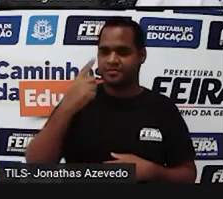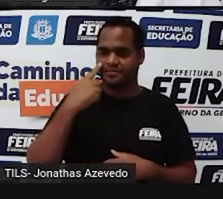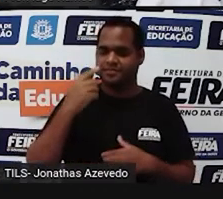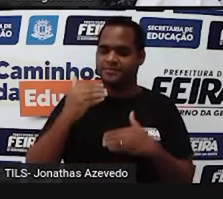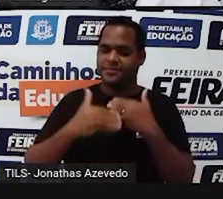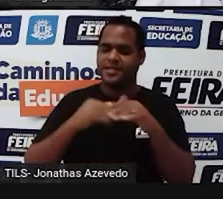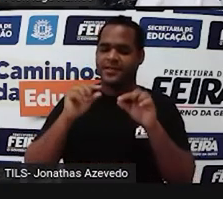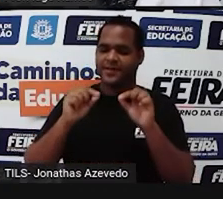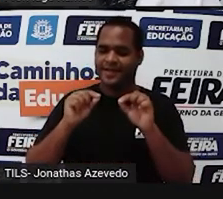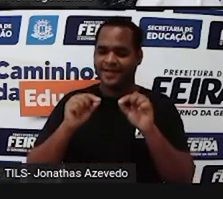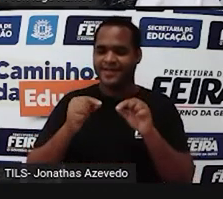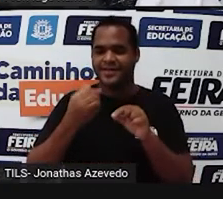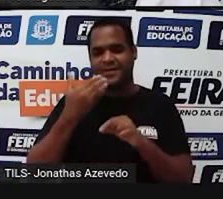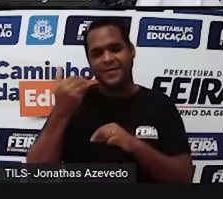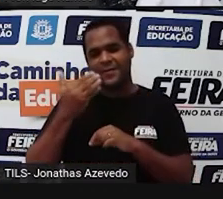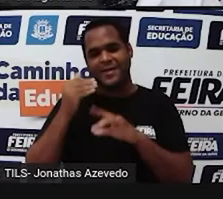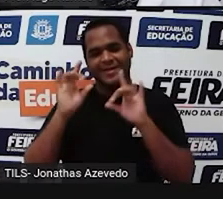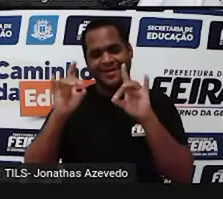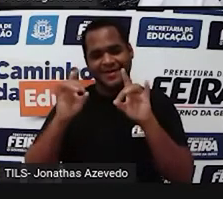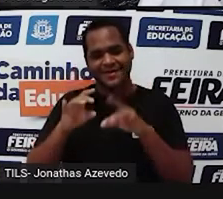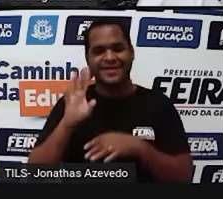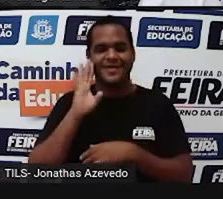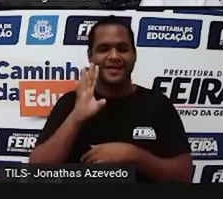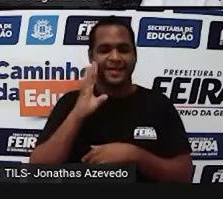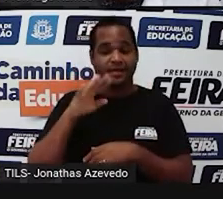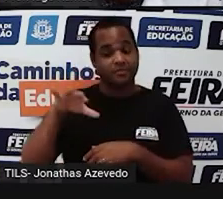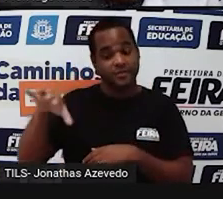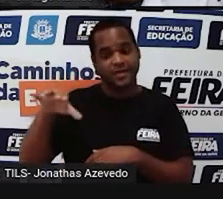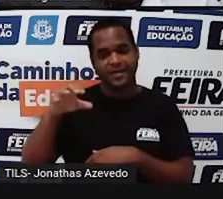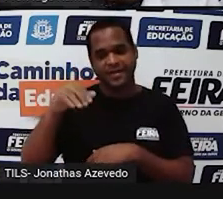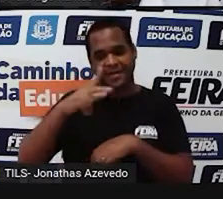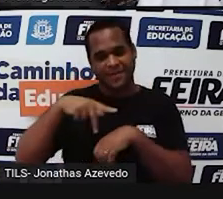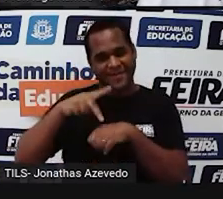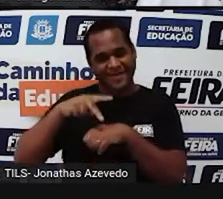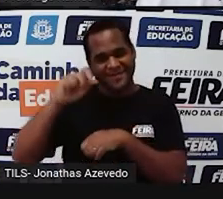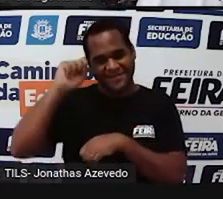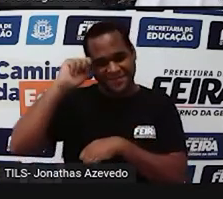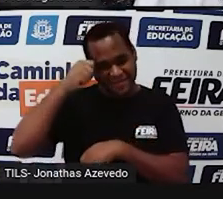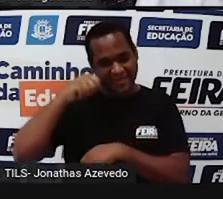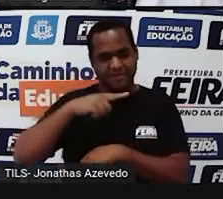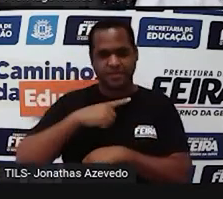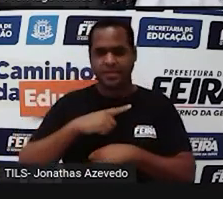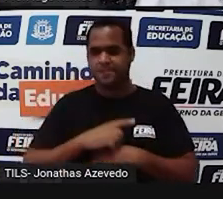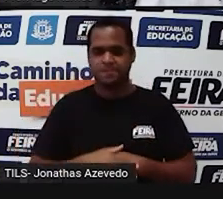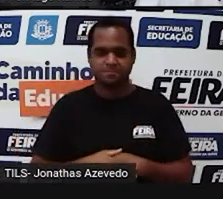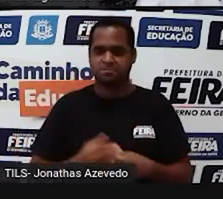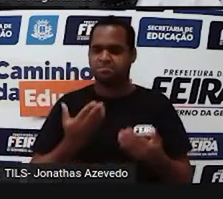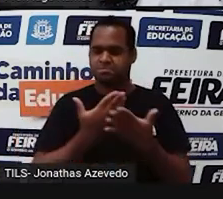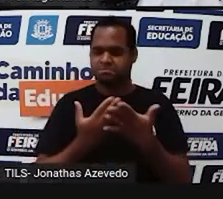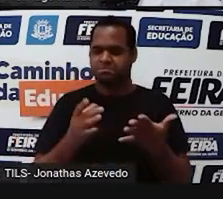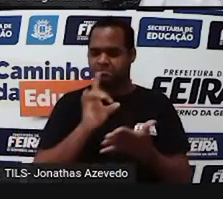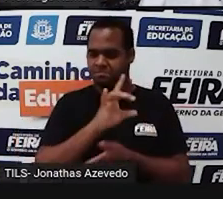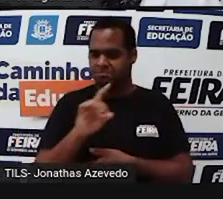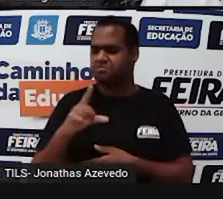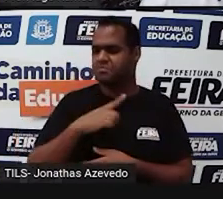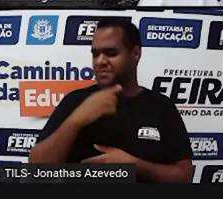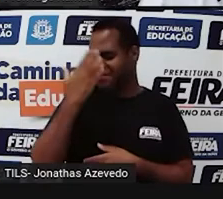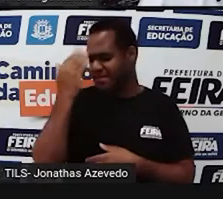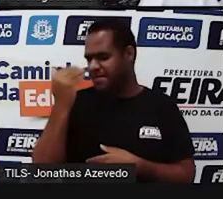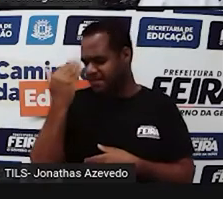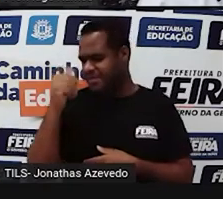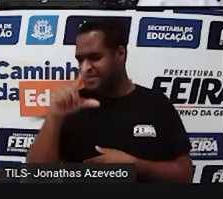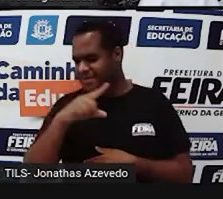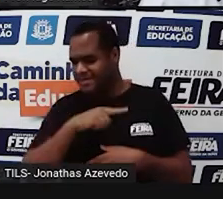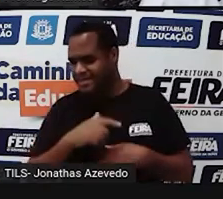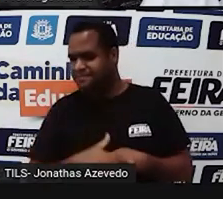do maravilhoso continente africano, né? Você sabia disso? Sabia que